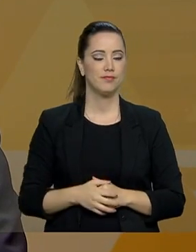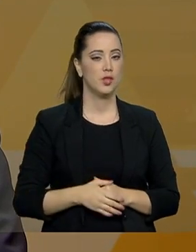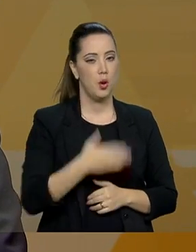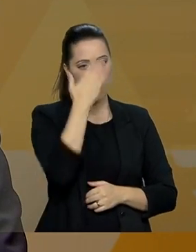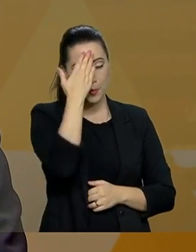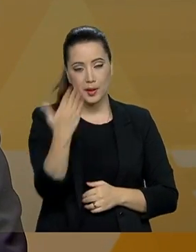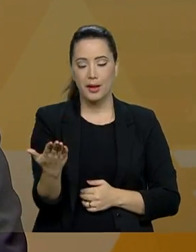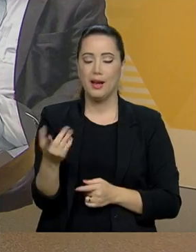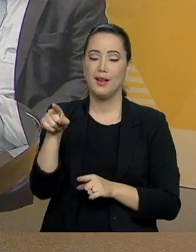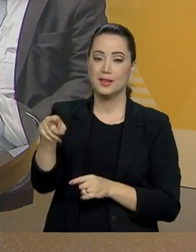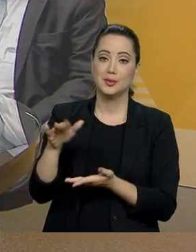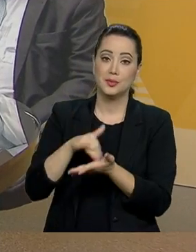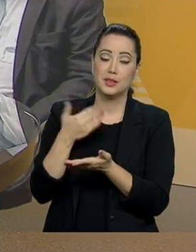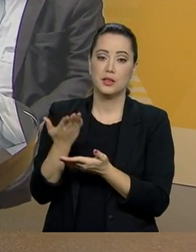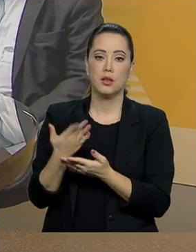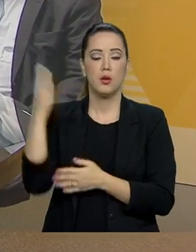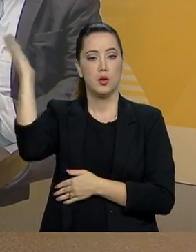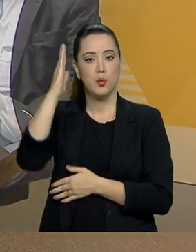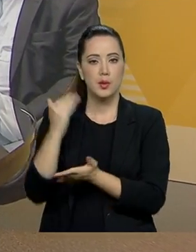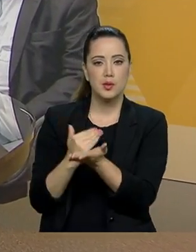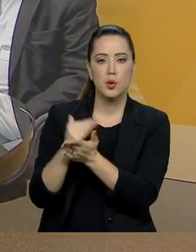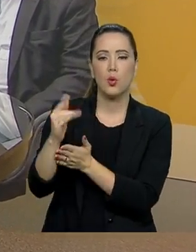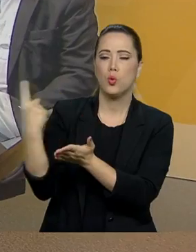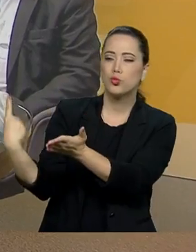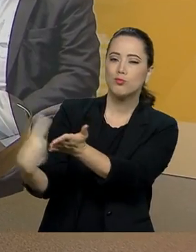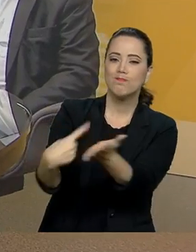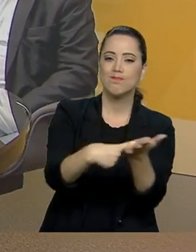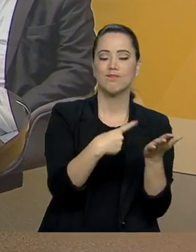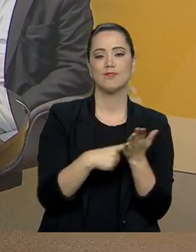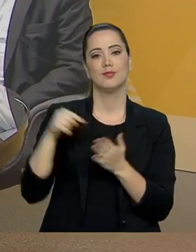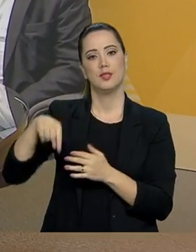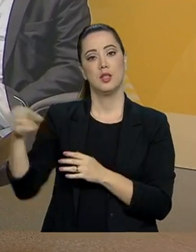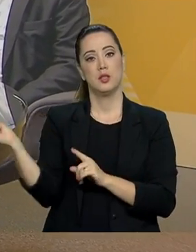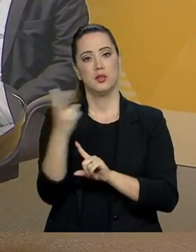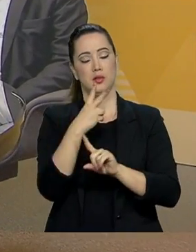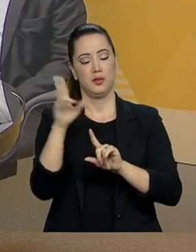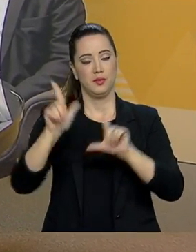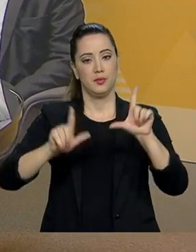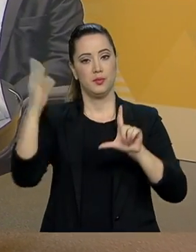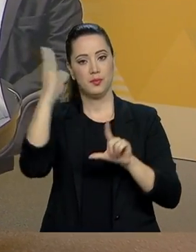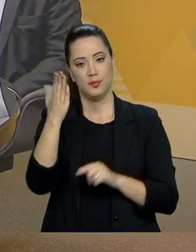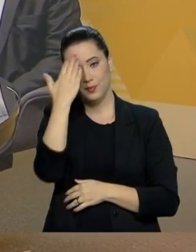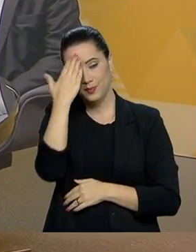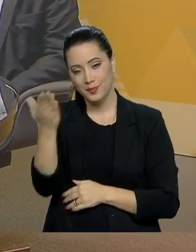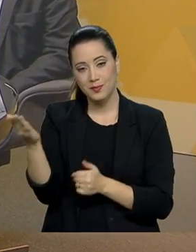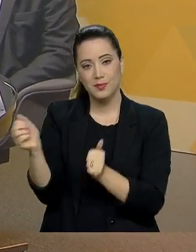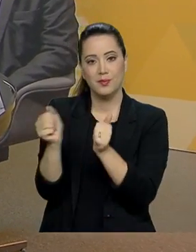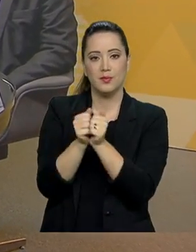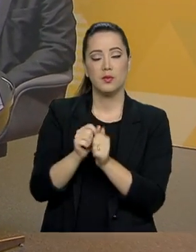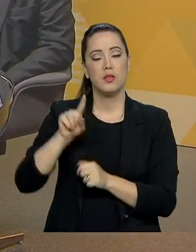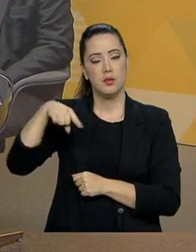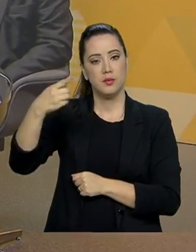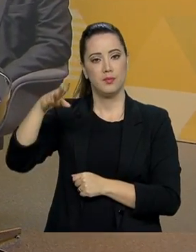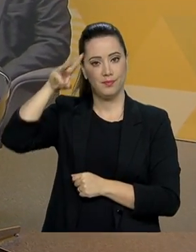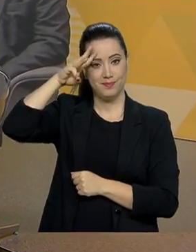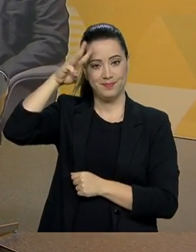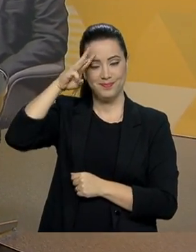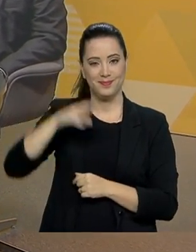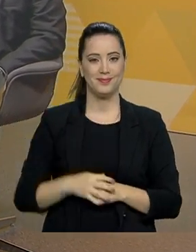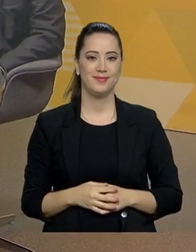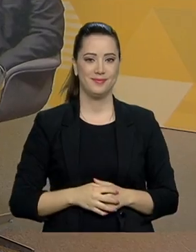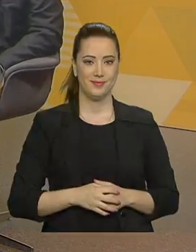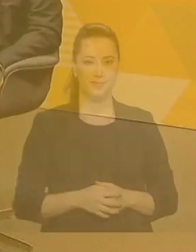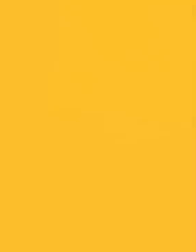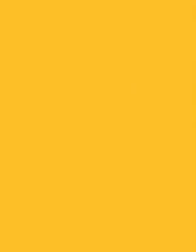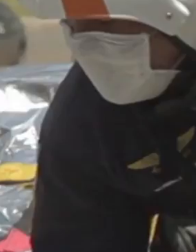Muito obrigado, então, secretário. E o Brasil continua em pauta aqui na Nova TV Brasil. Obrigado pela companhia e até a próxima terça